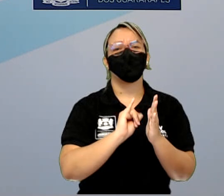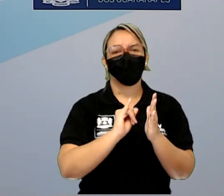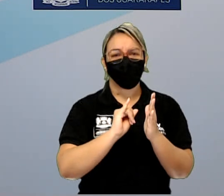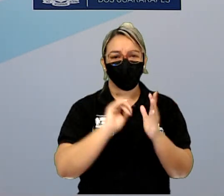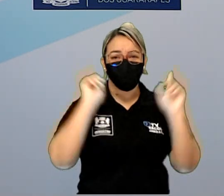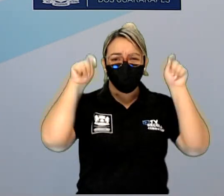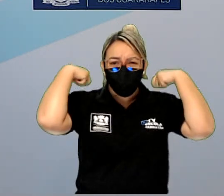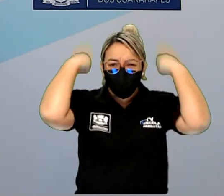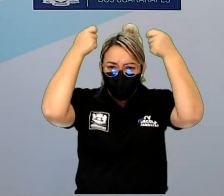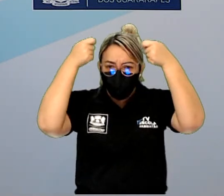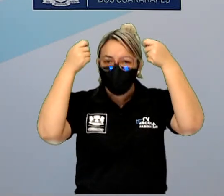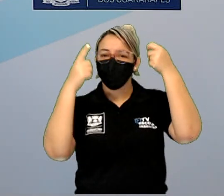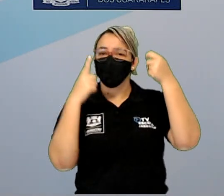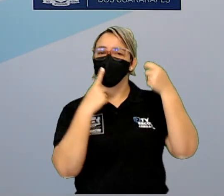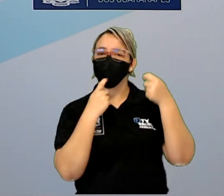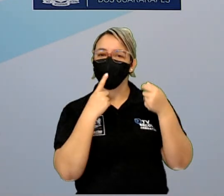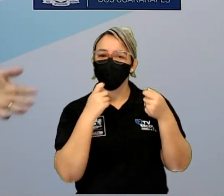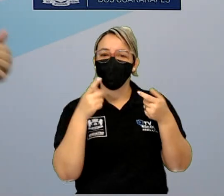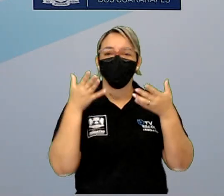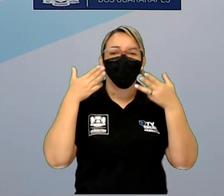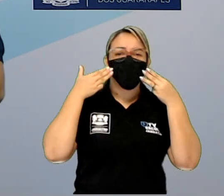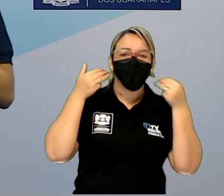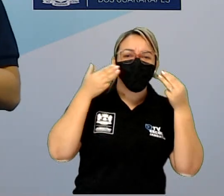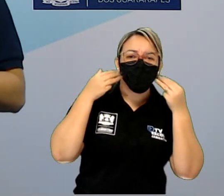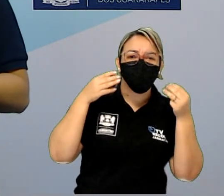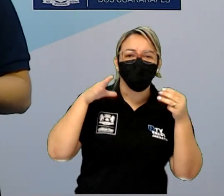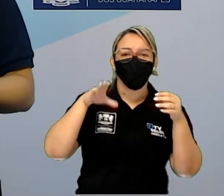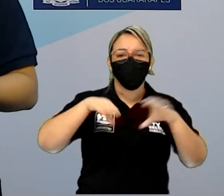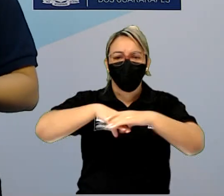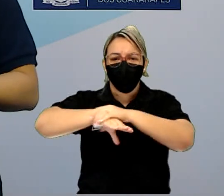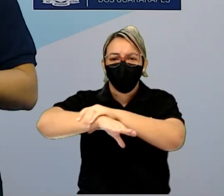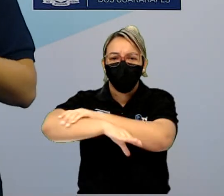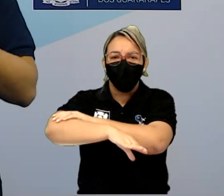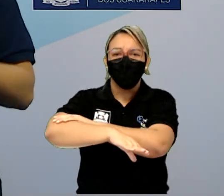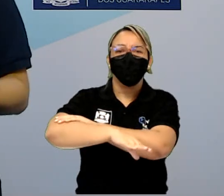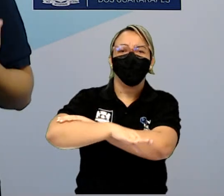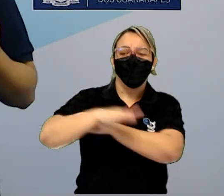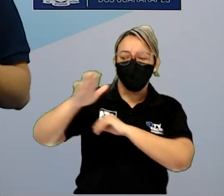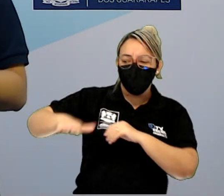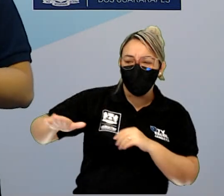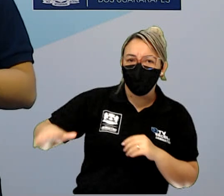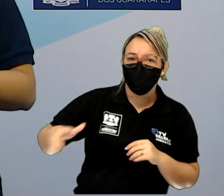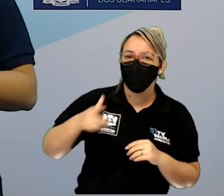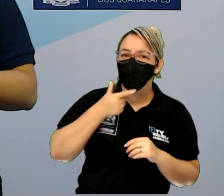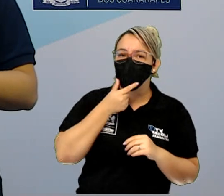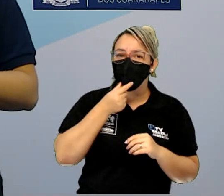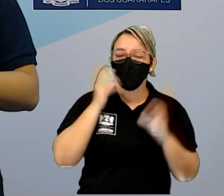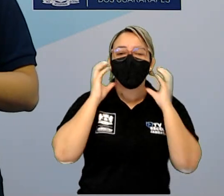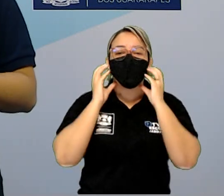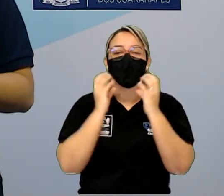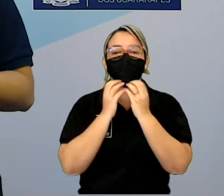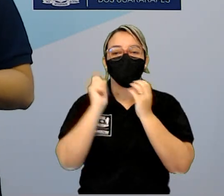Chapeuzinho Vermelho, O Gato de Botas, O Pequeno Polegar e Barba Azul.